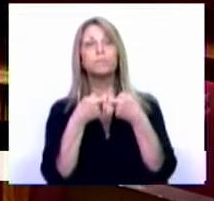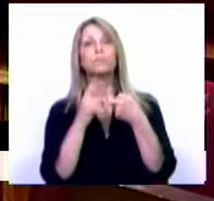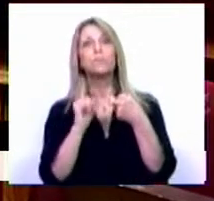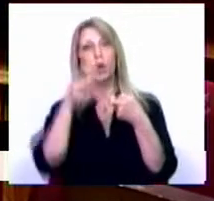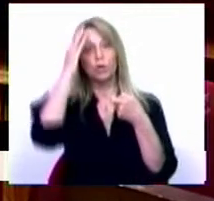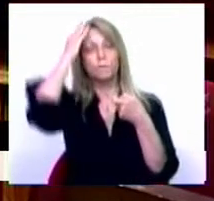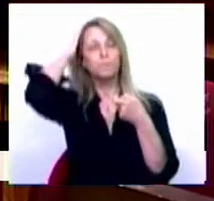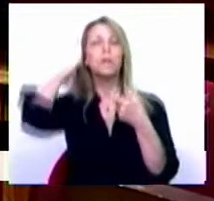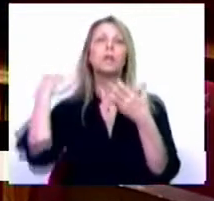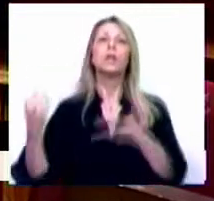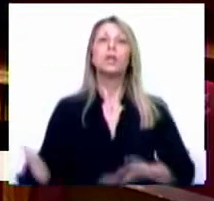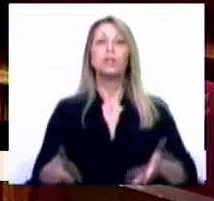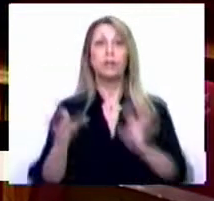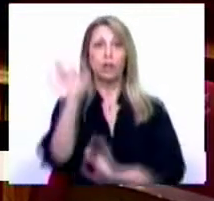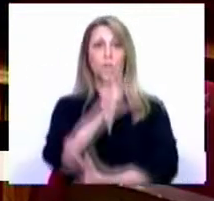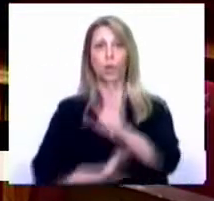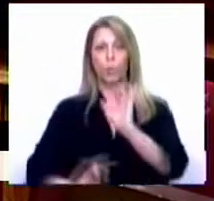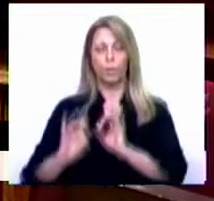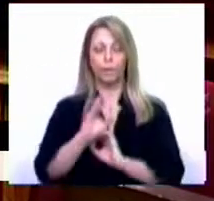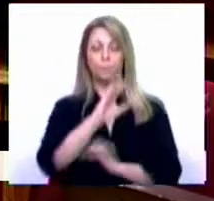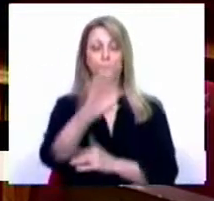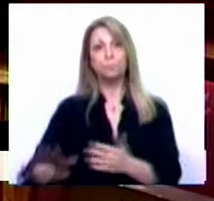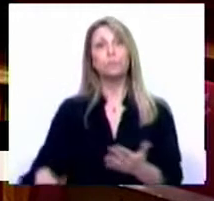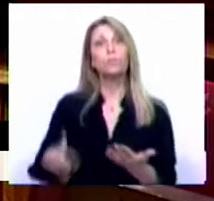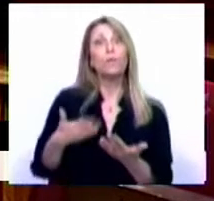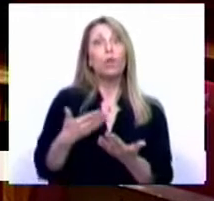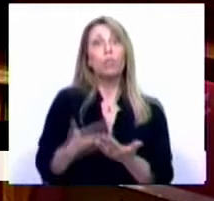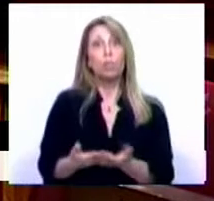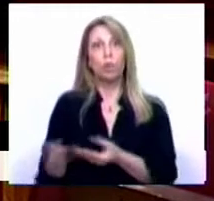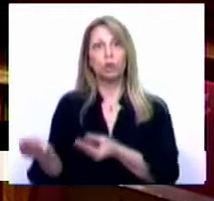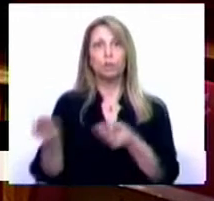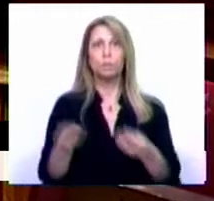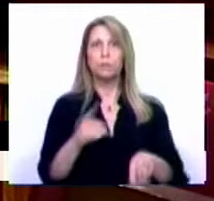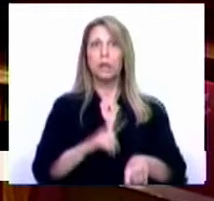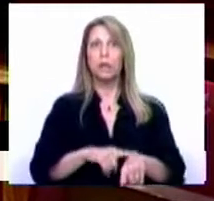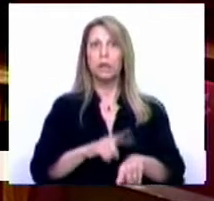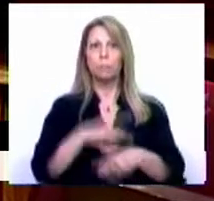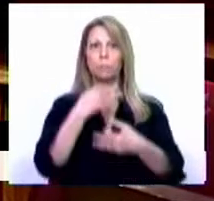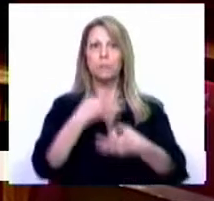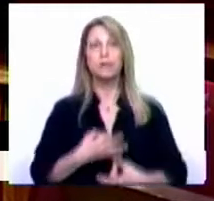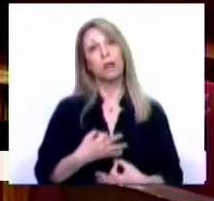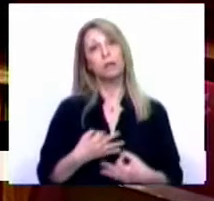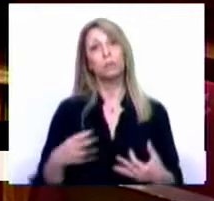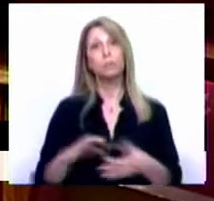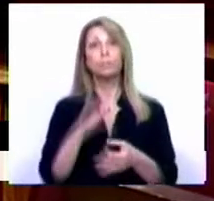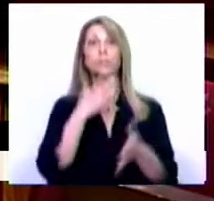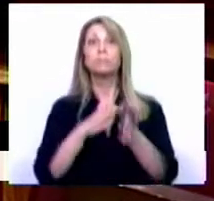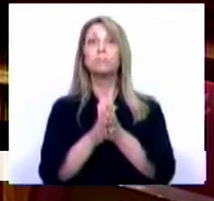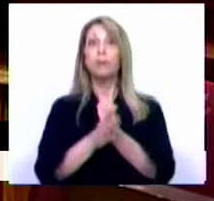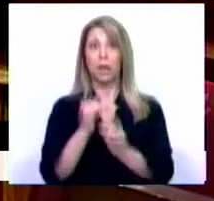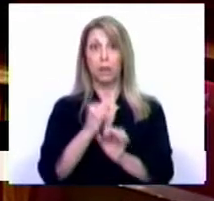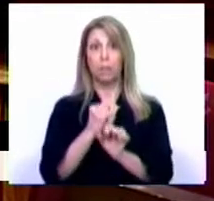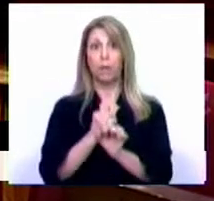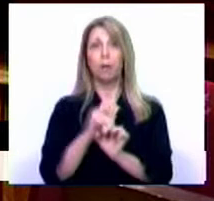Estratégia Europeia. A proposta vem no momento certo e tira partido do trabalho de muitos meses